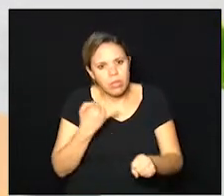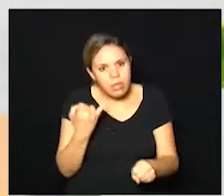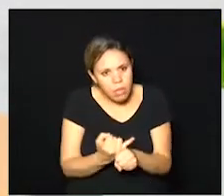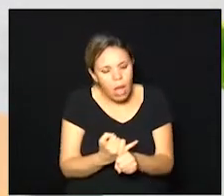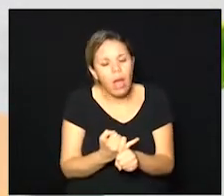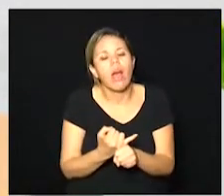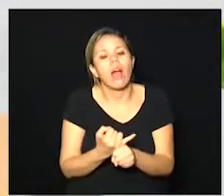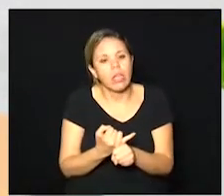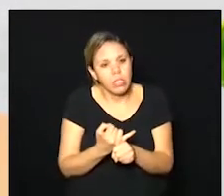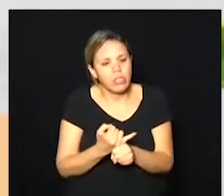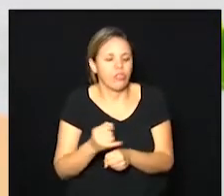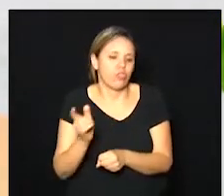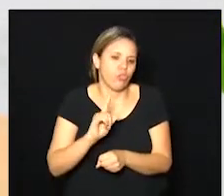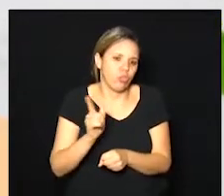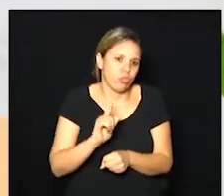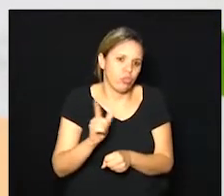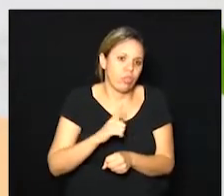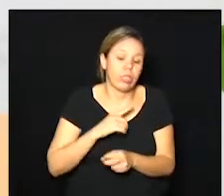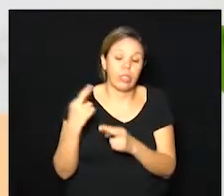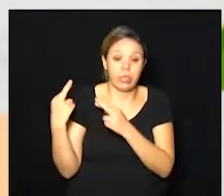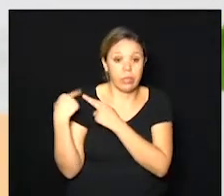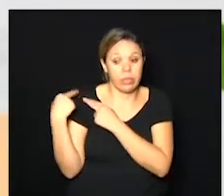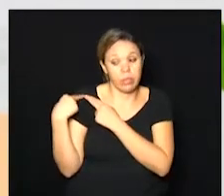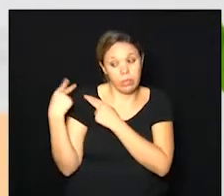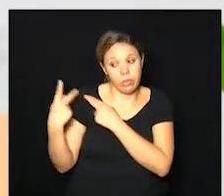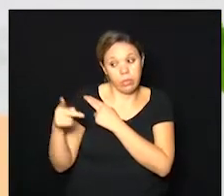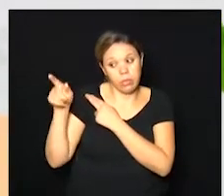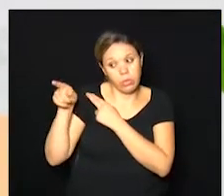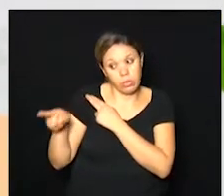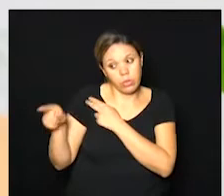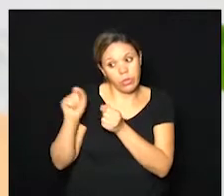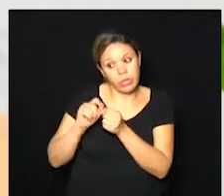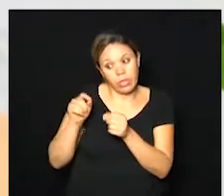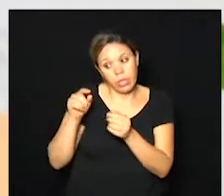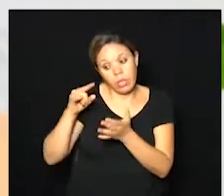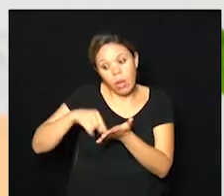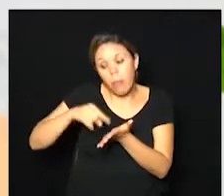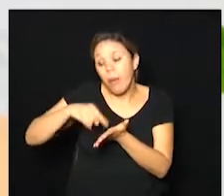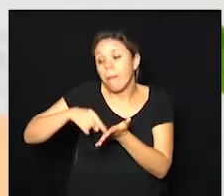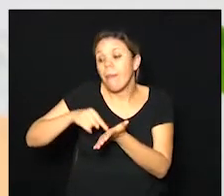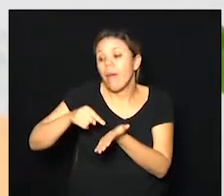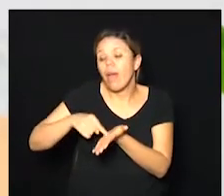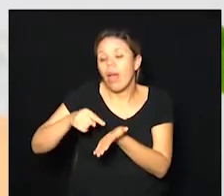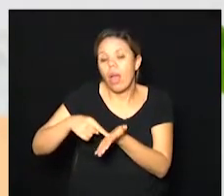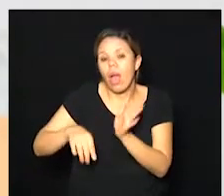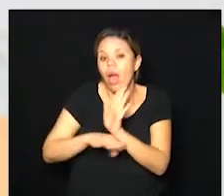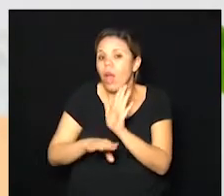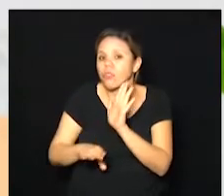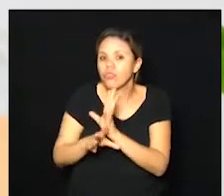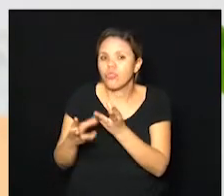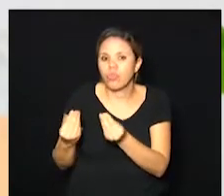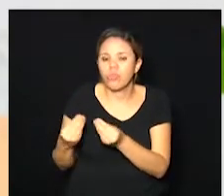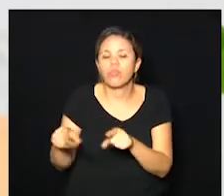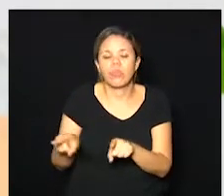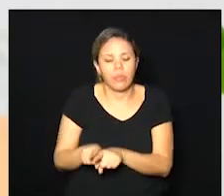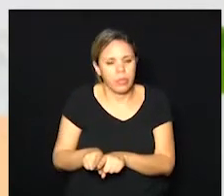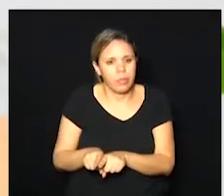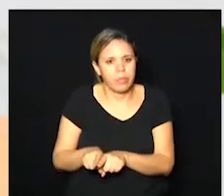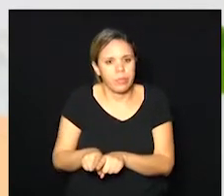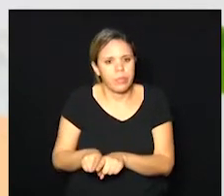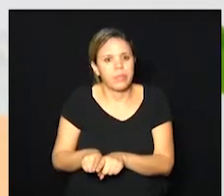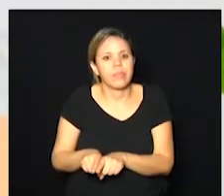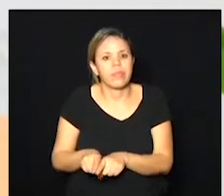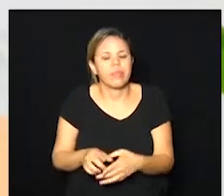claro que tem a responsabilização daquilo que a pessoa declara mas isso aí nos ajudou muito também a